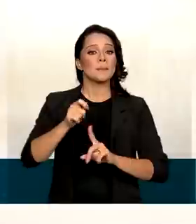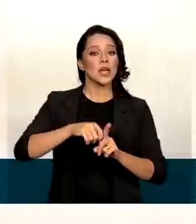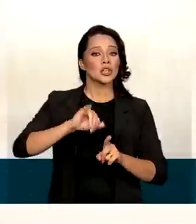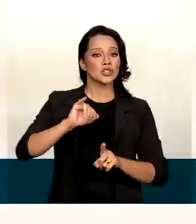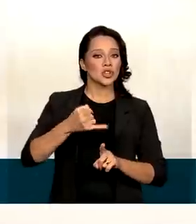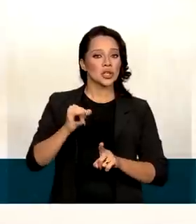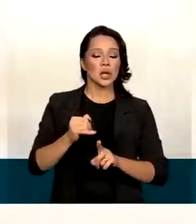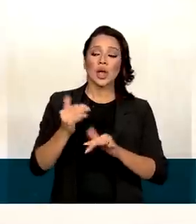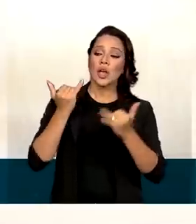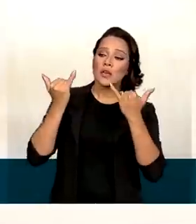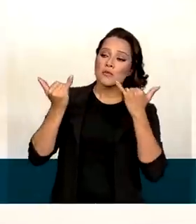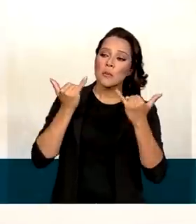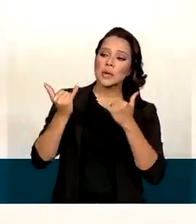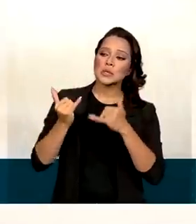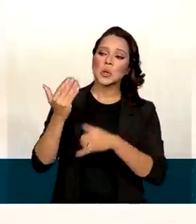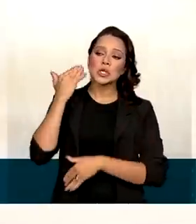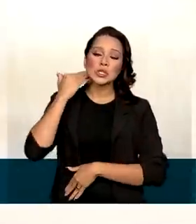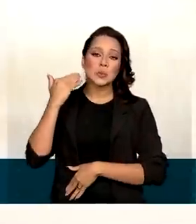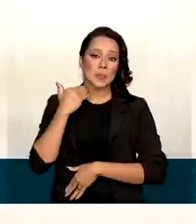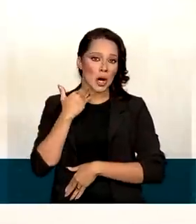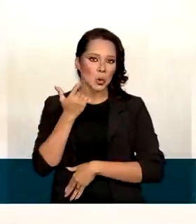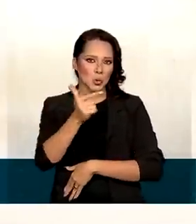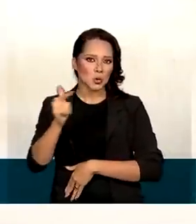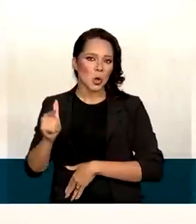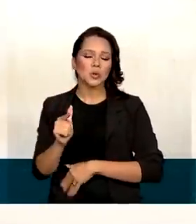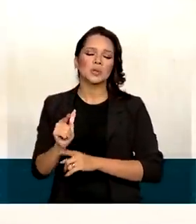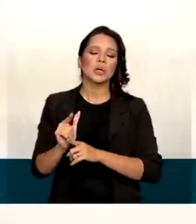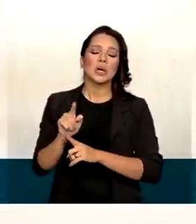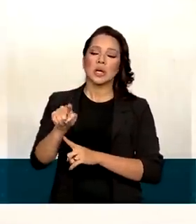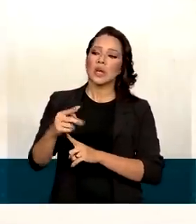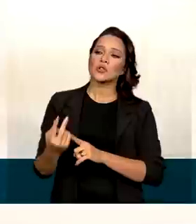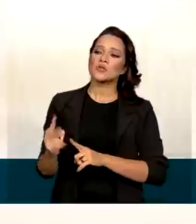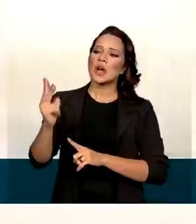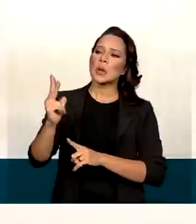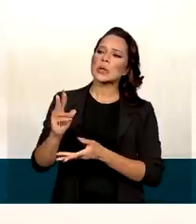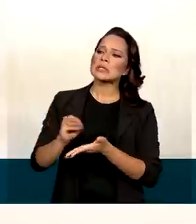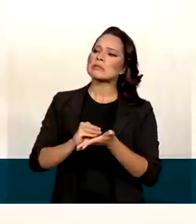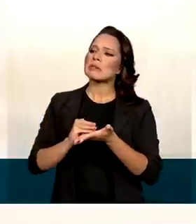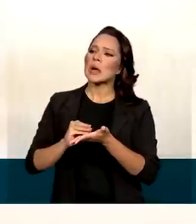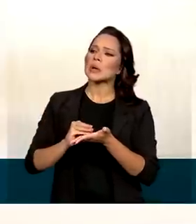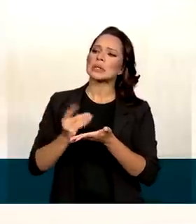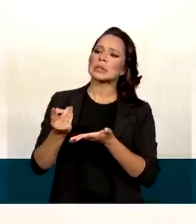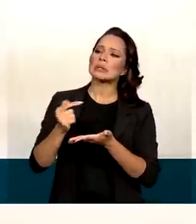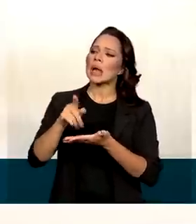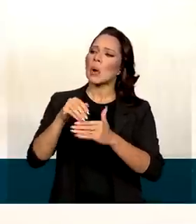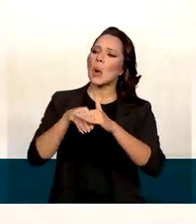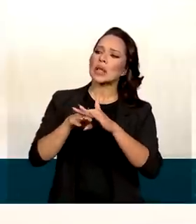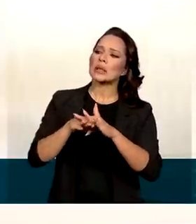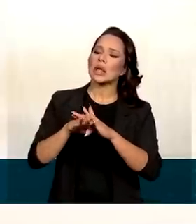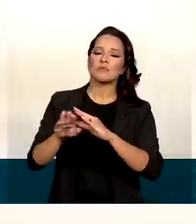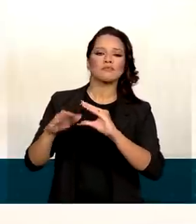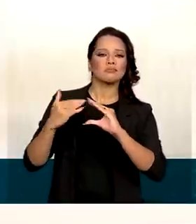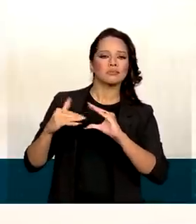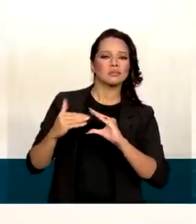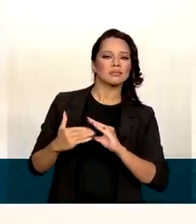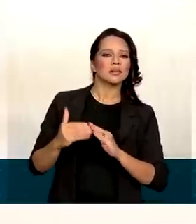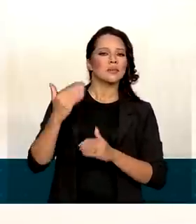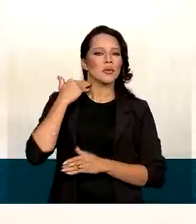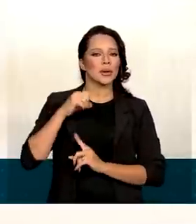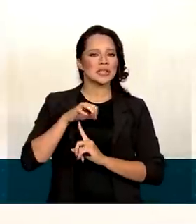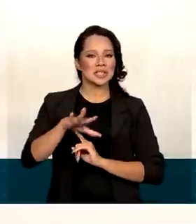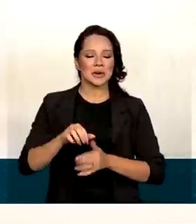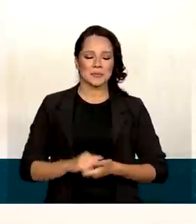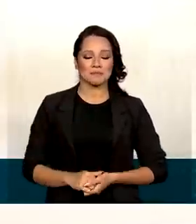janeiro dados das instituições financeiras referentes a esses valores esquecidos nos bancos. Uma instrução normativa